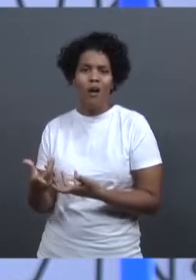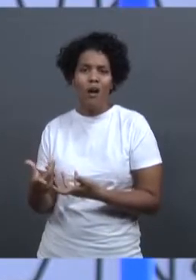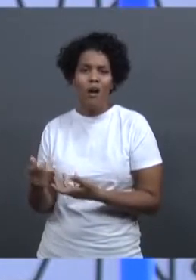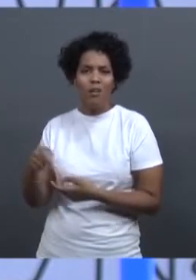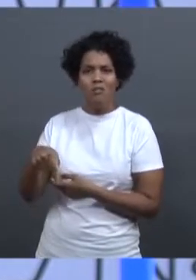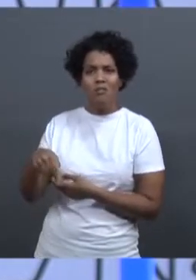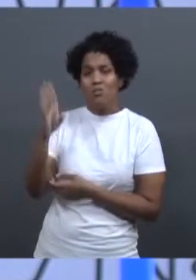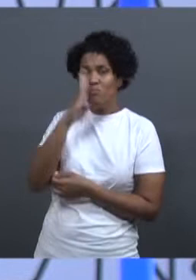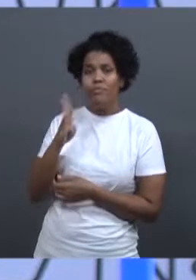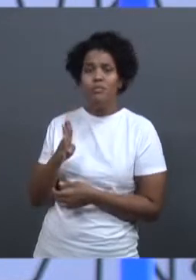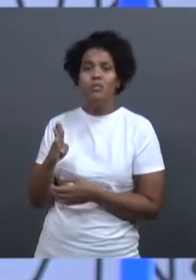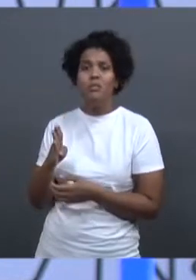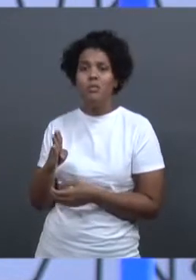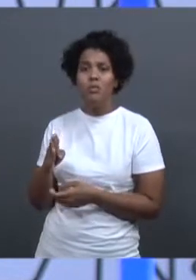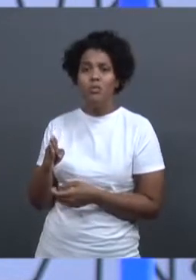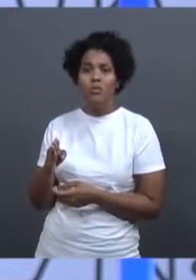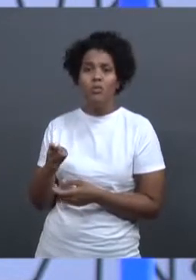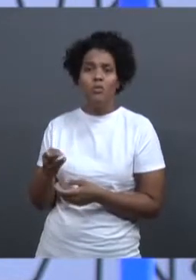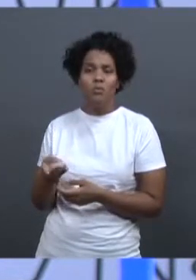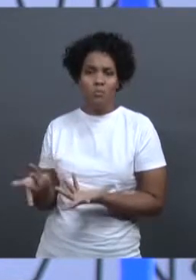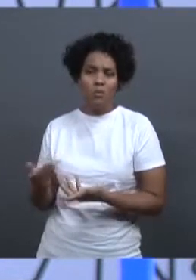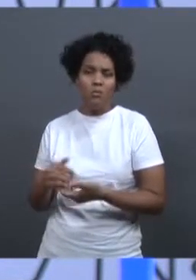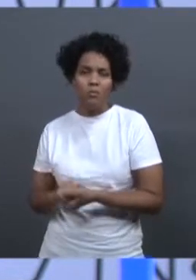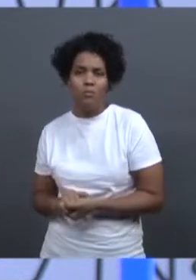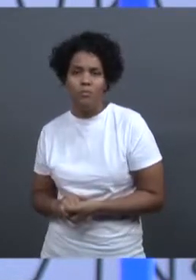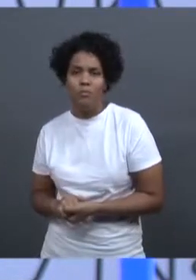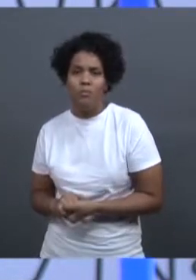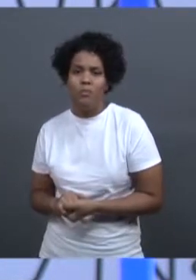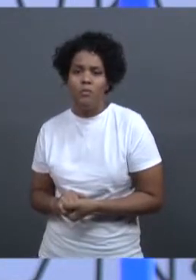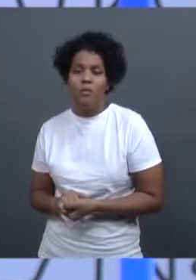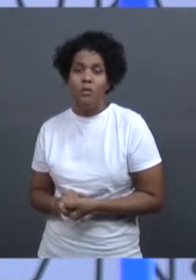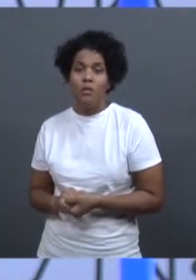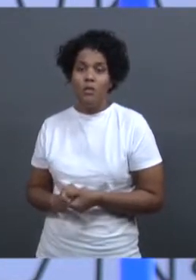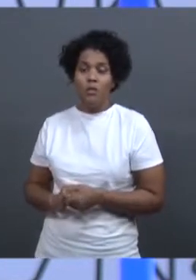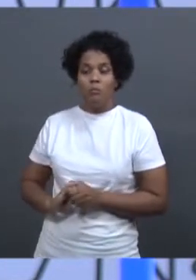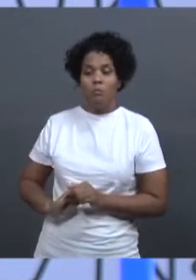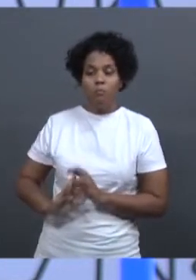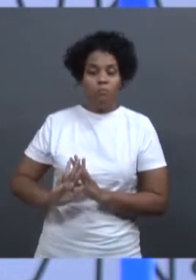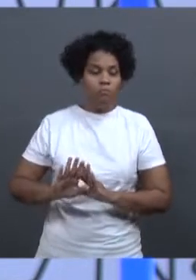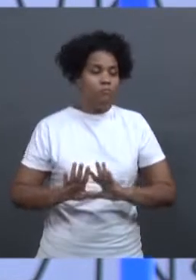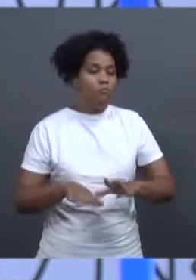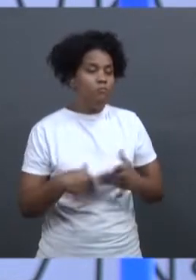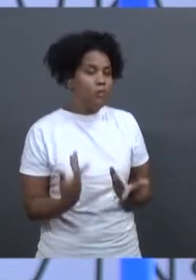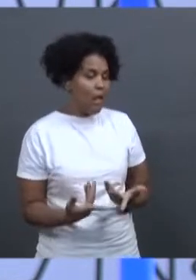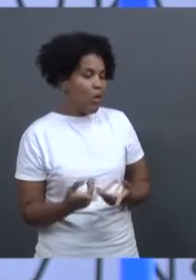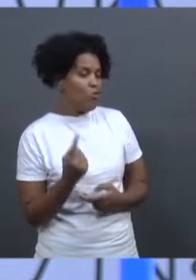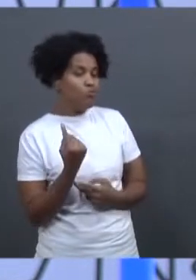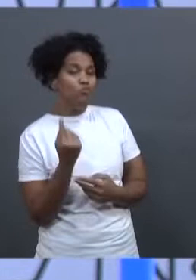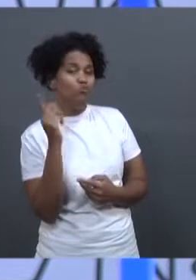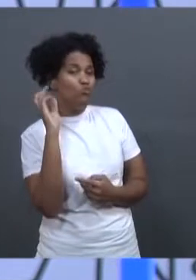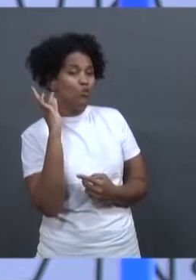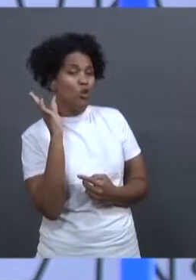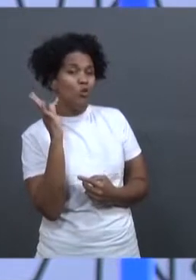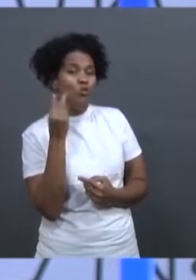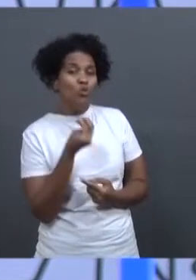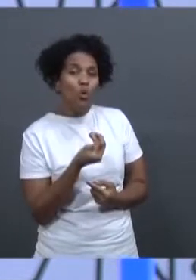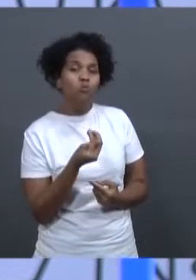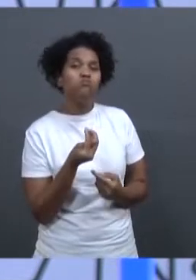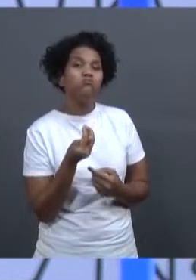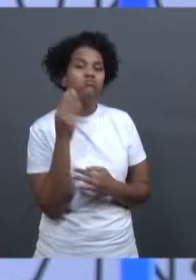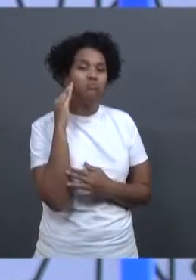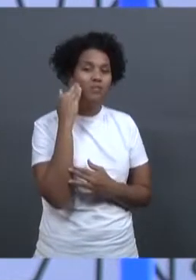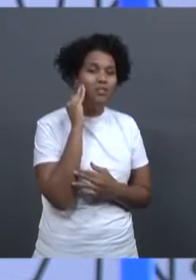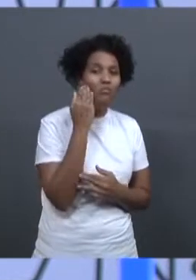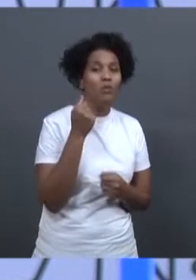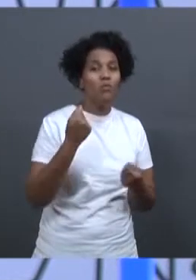todo empreendimento, todo variando de acordo com o seu porte potencial poluidor, ele precisa de licenciamento